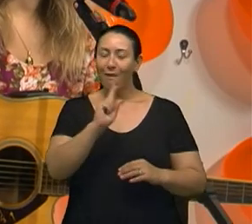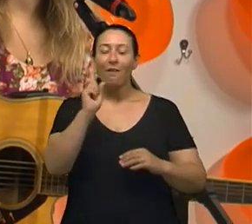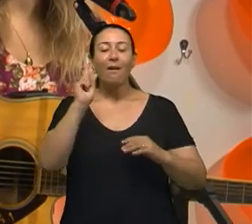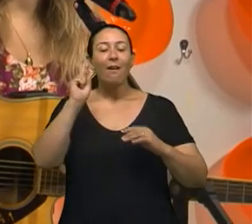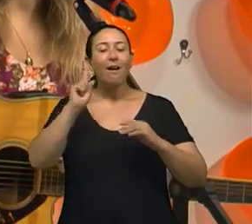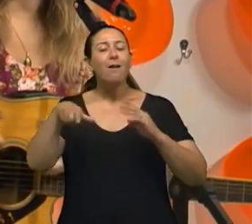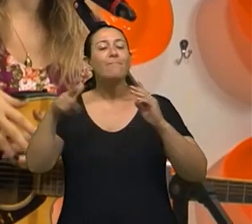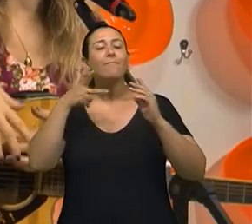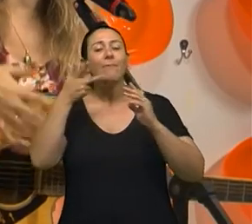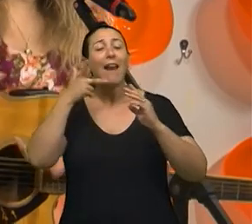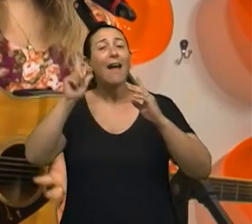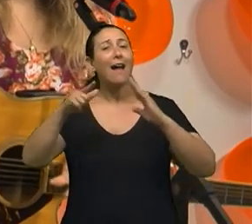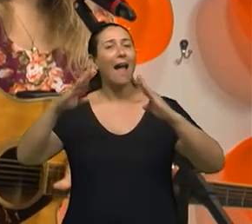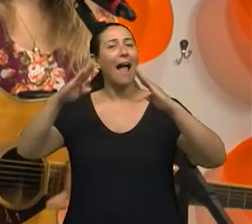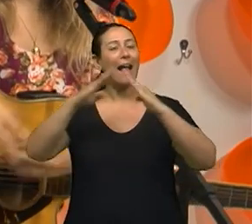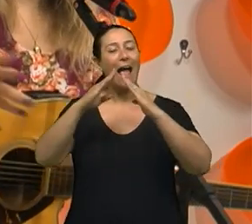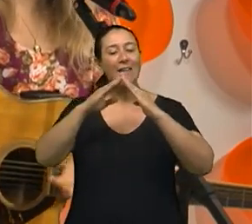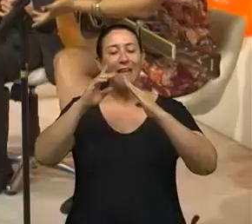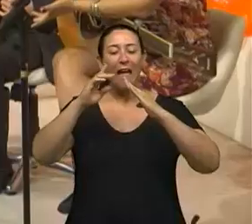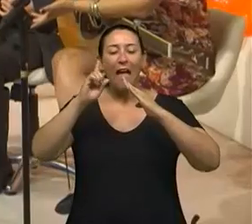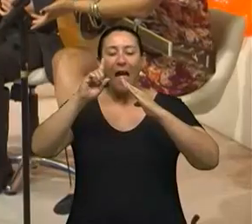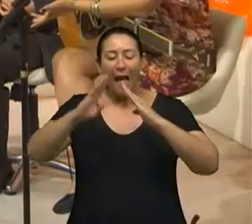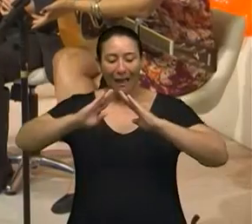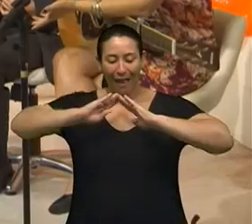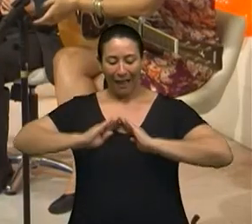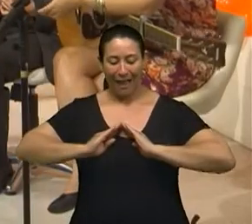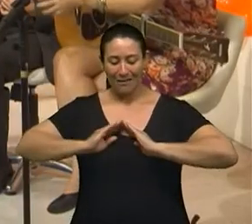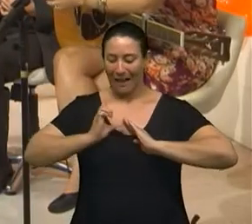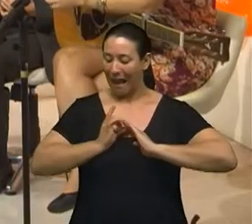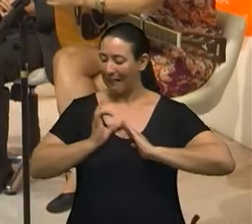falando sobre a casa de cada avó, de cada pessoa.